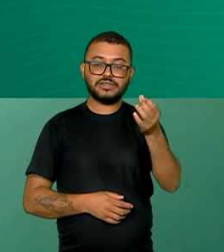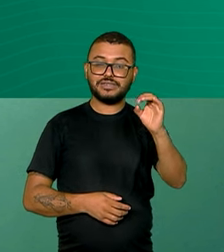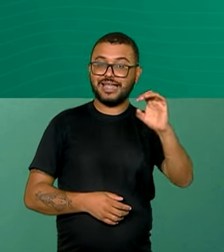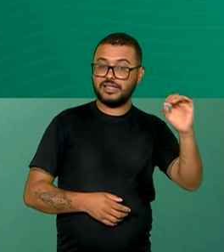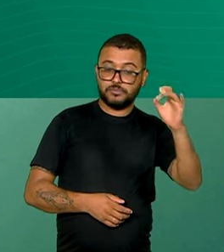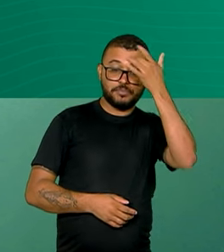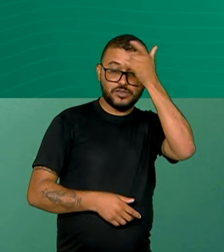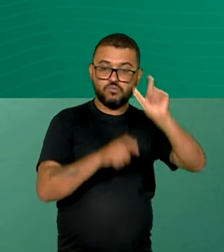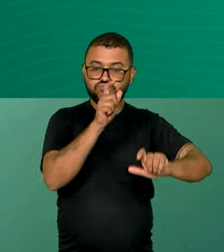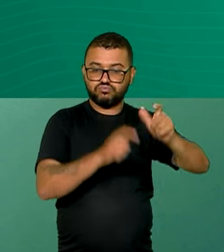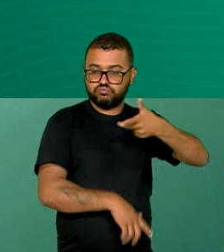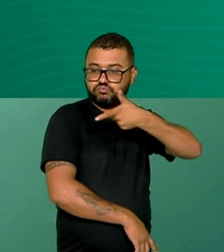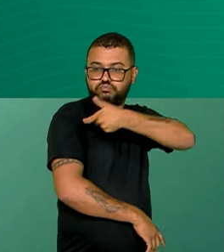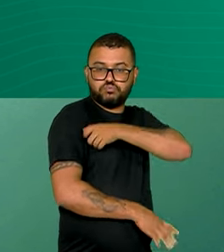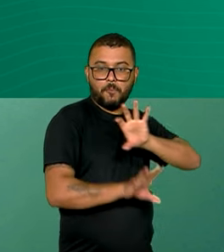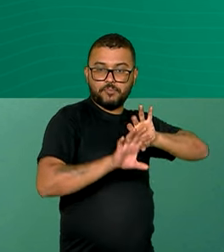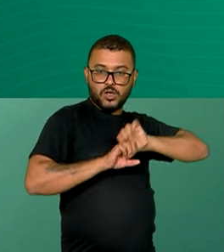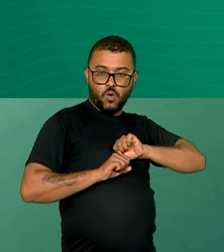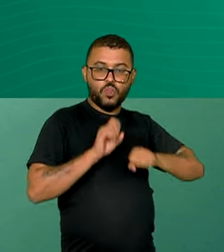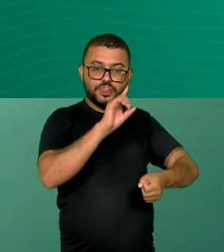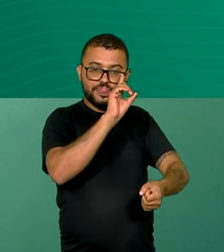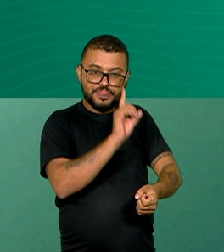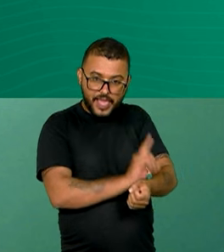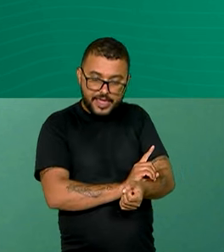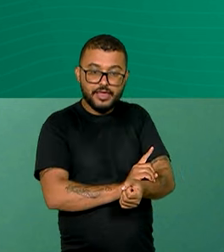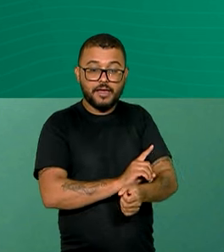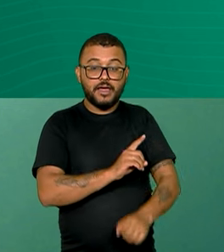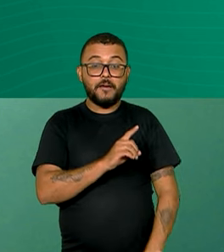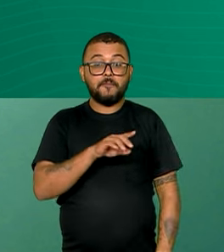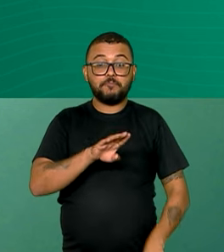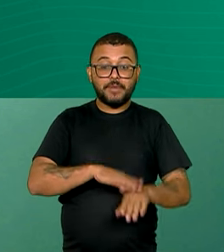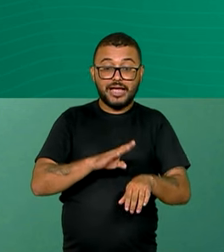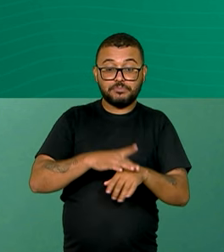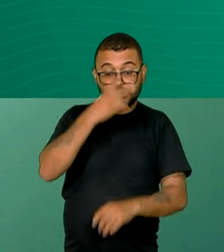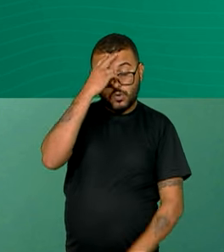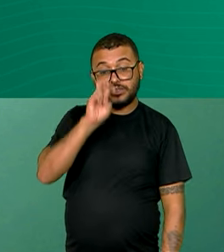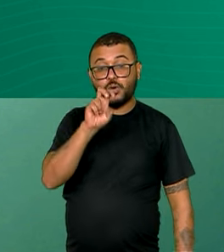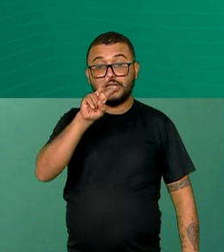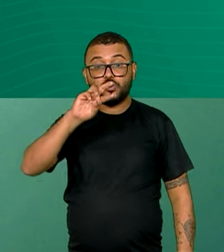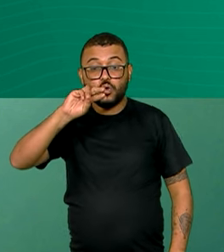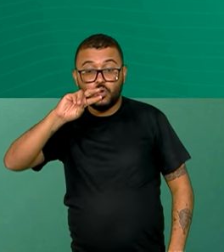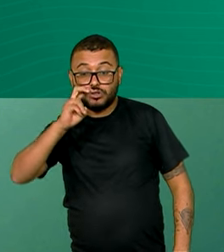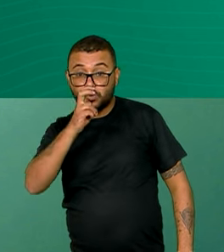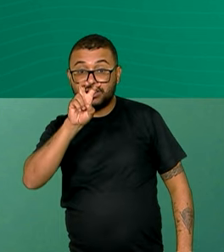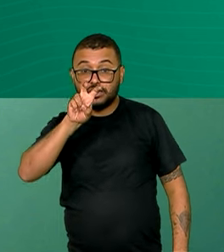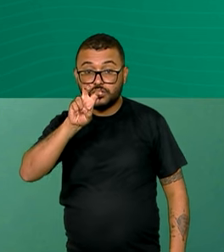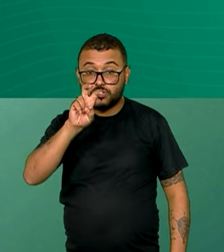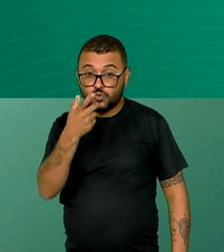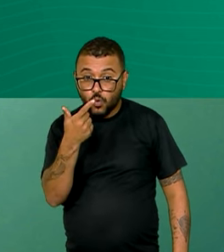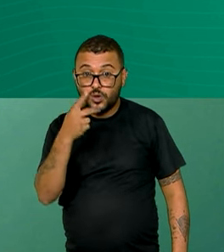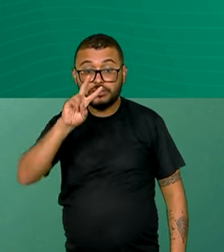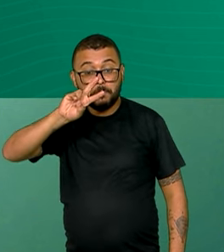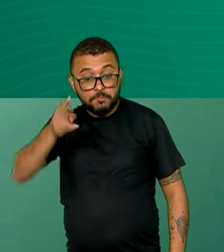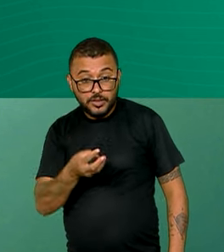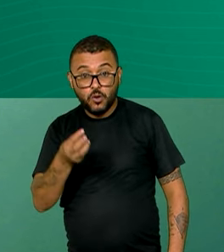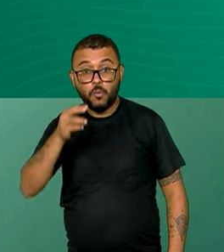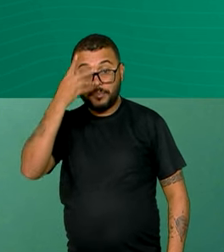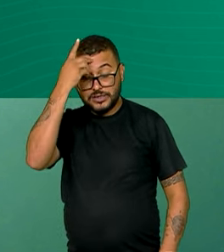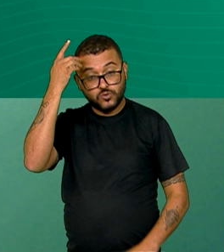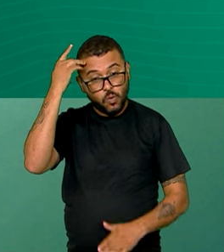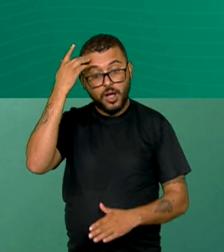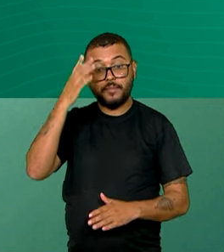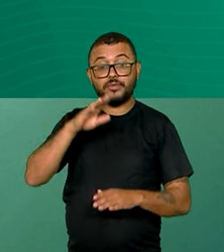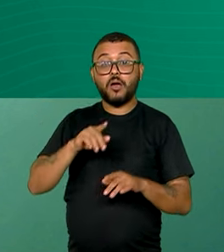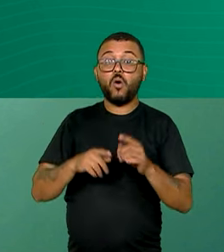dengue. Mais de 52 mil pessoas foram internadas. 1.079 pessoas foram a